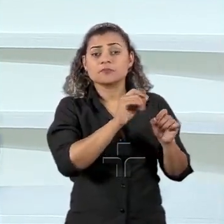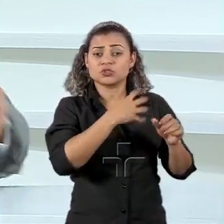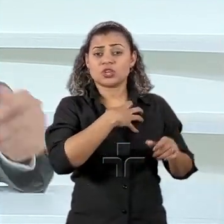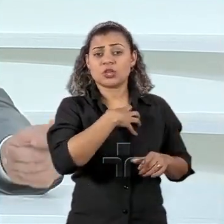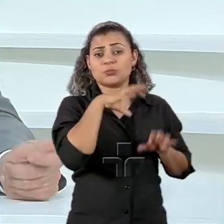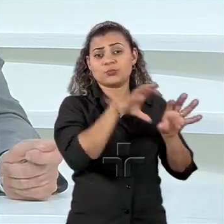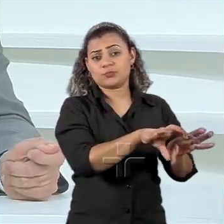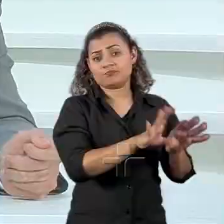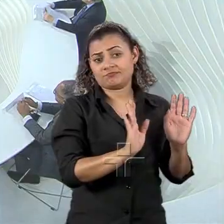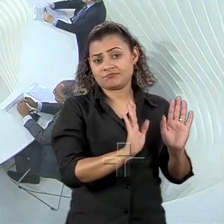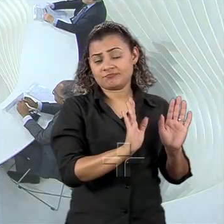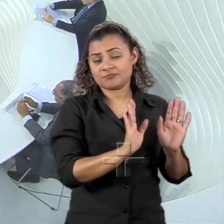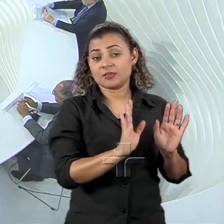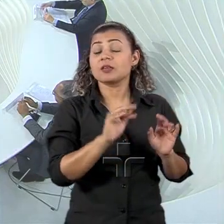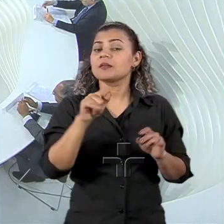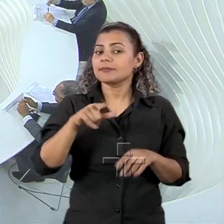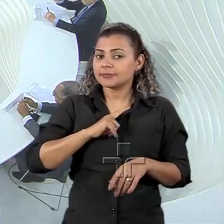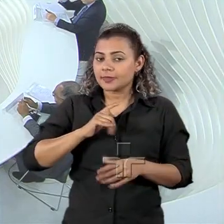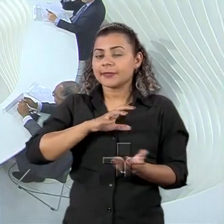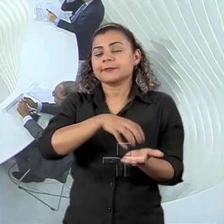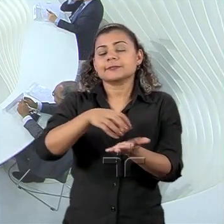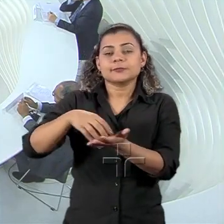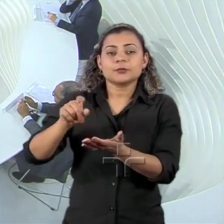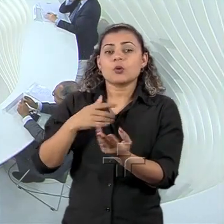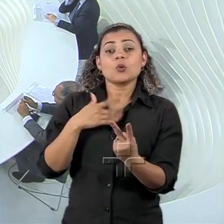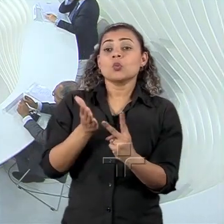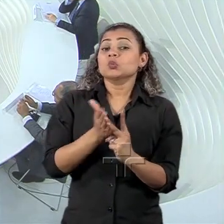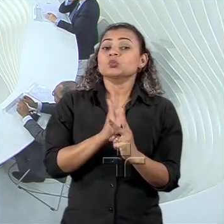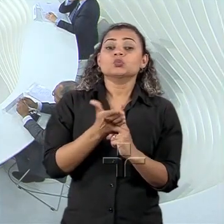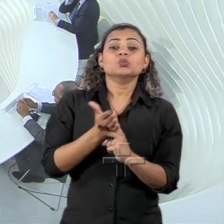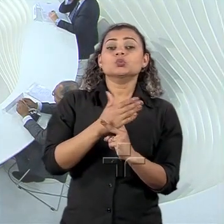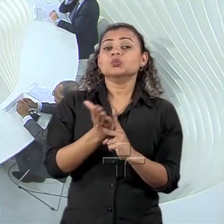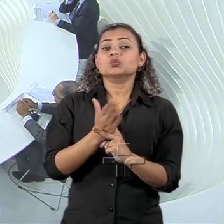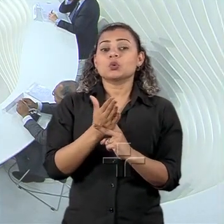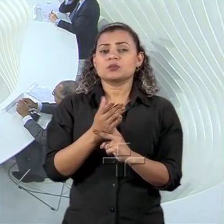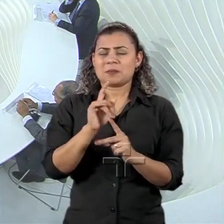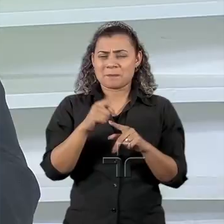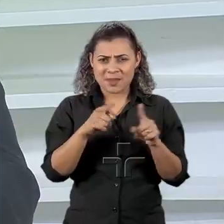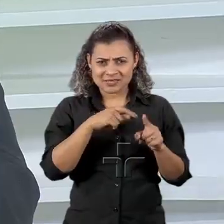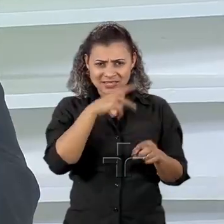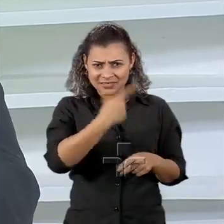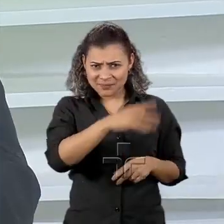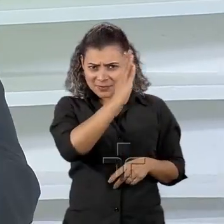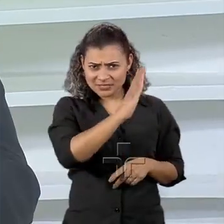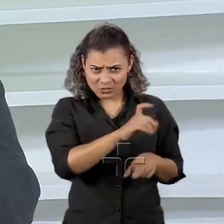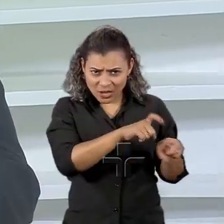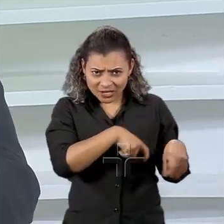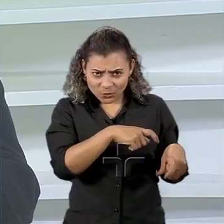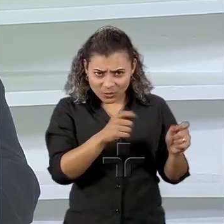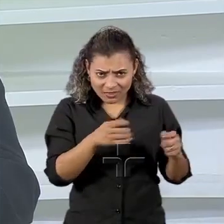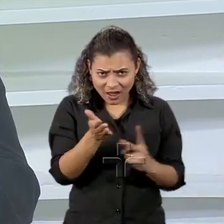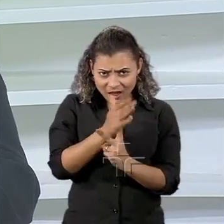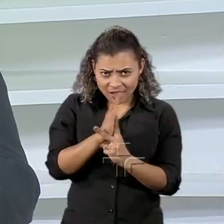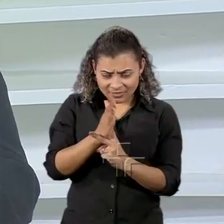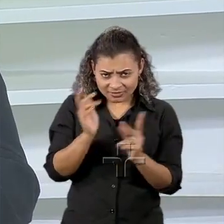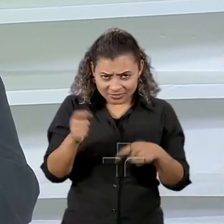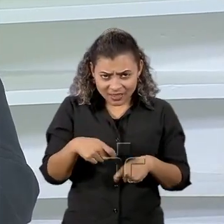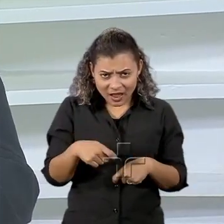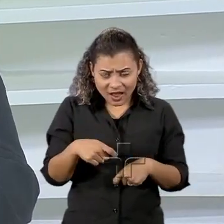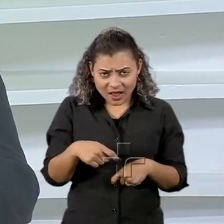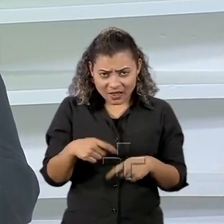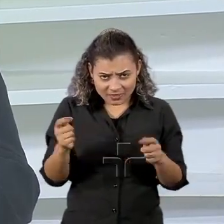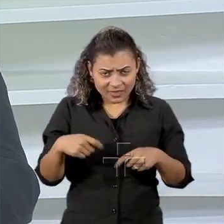alguns setores, se defende muito a tratado bilateral, mas, por exemplo, abertura agrícola. Isso não vai funcionar no bilateral. O Brasil não vai conseguir esse tipo